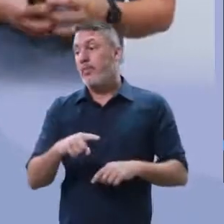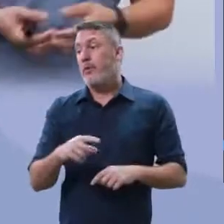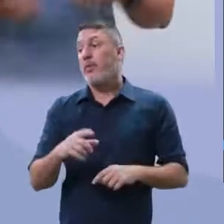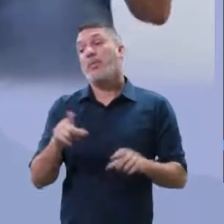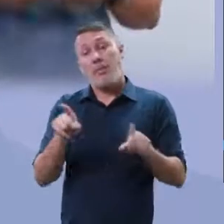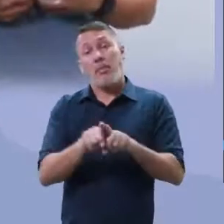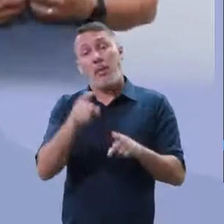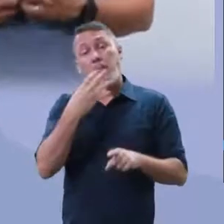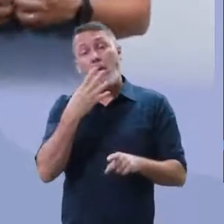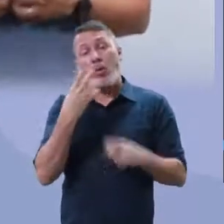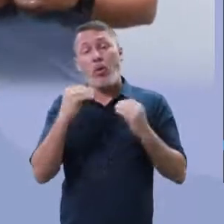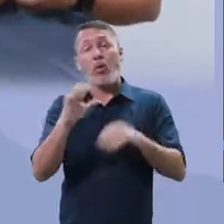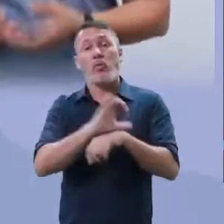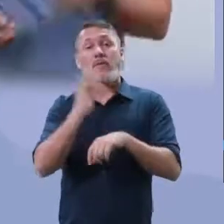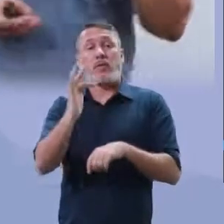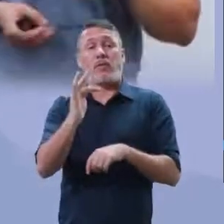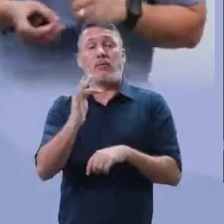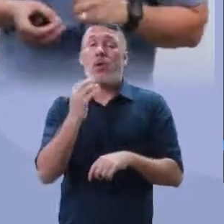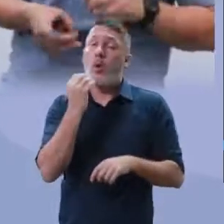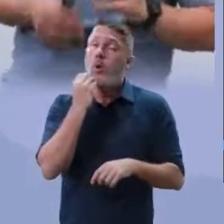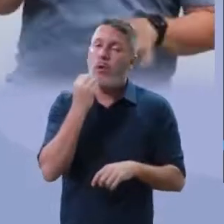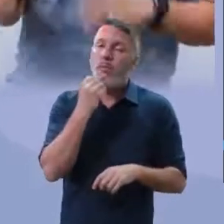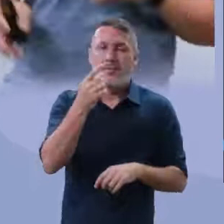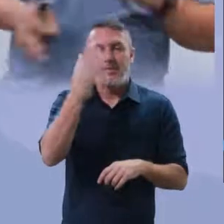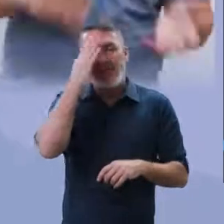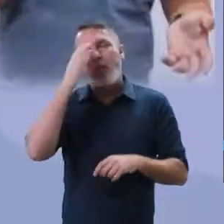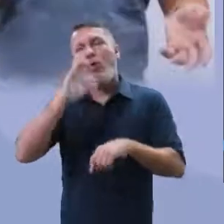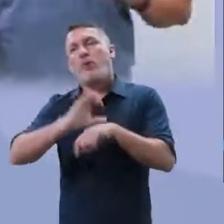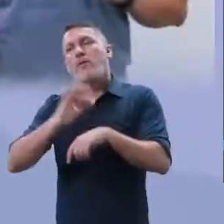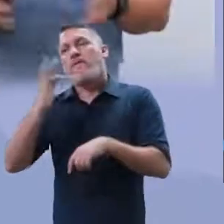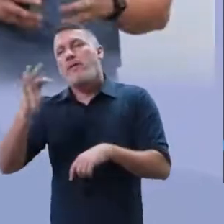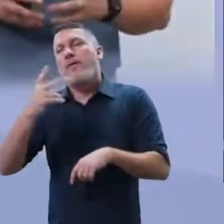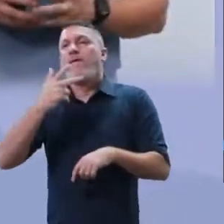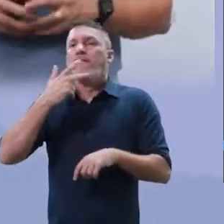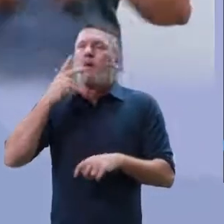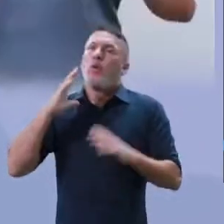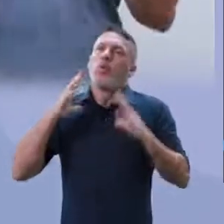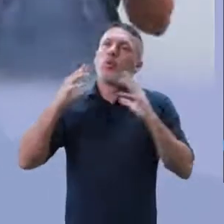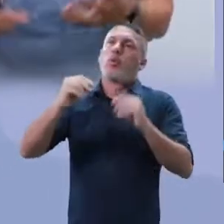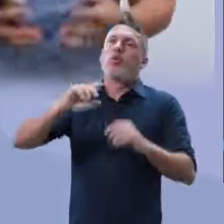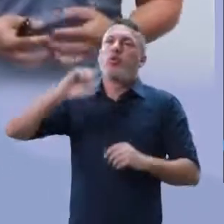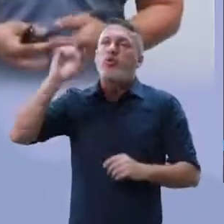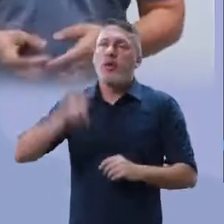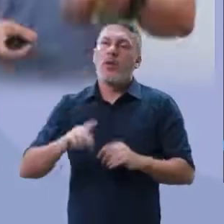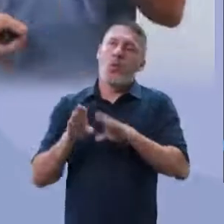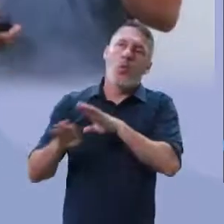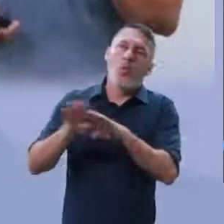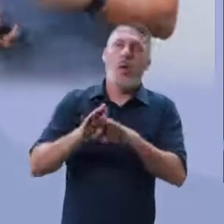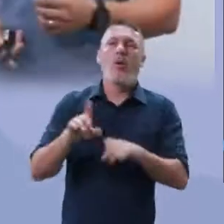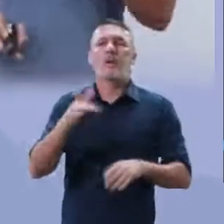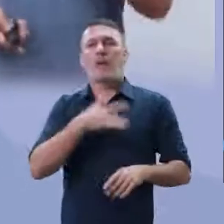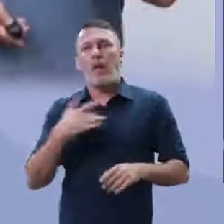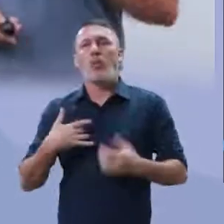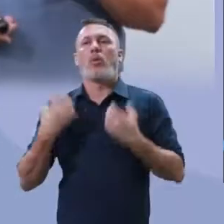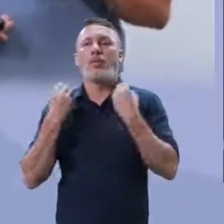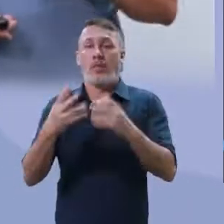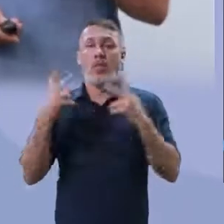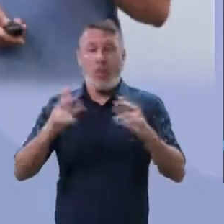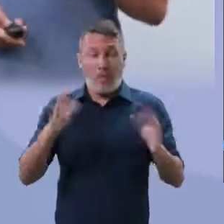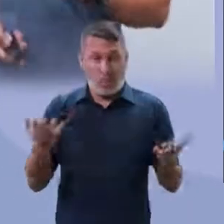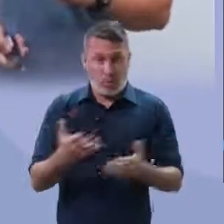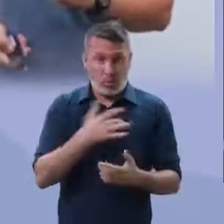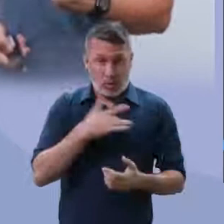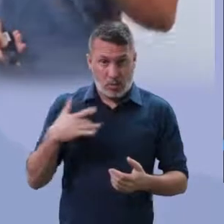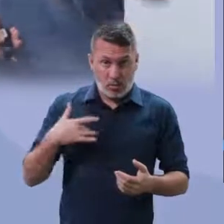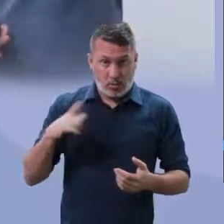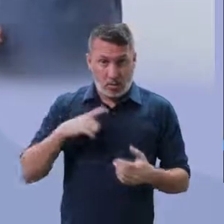obviamente, a nossa Constituição. Por quê? Segundo a nossa Constituição, fala que todos são iguais perante a lei, nós temos direito à saúde, mas se as pessoas não